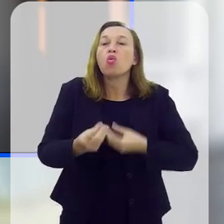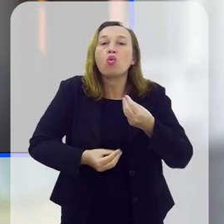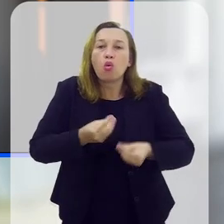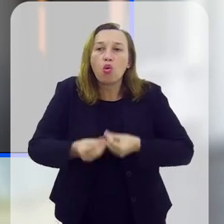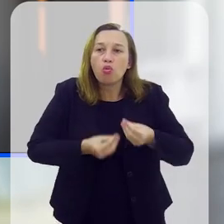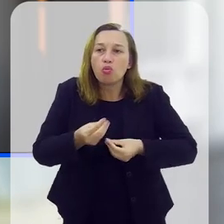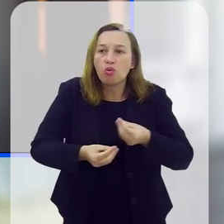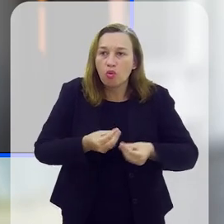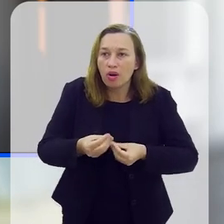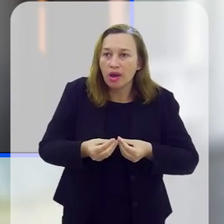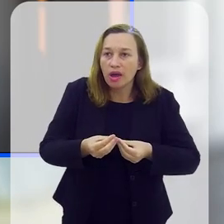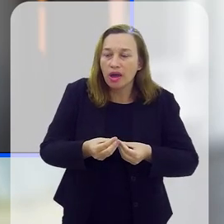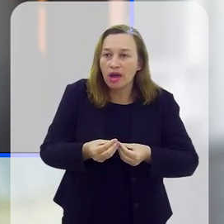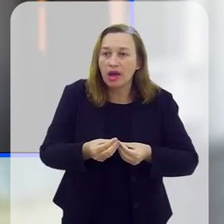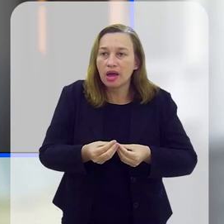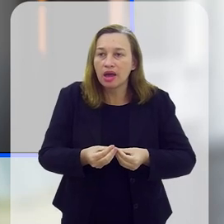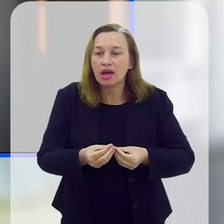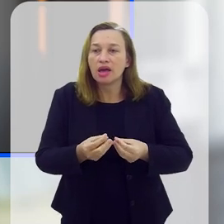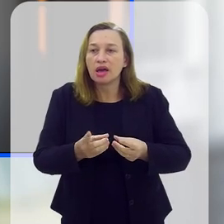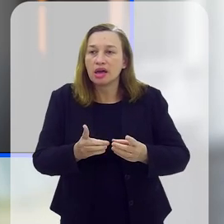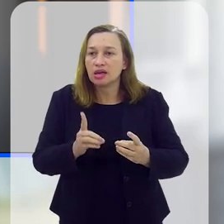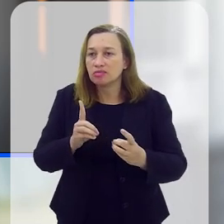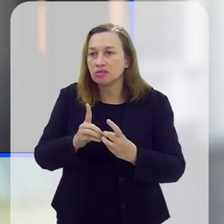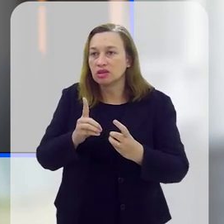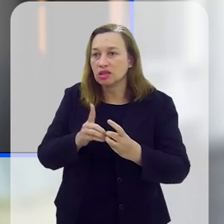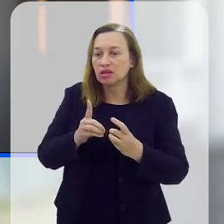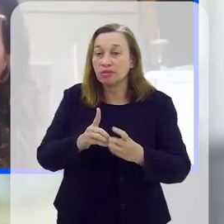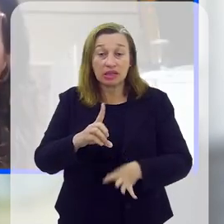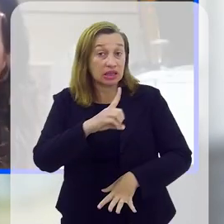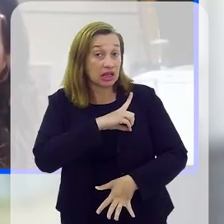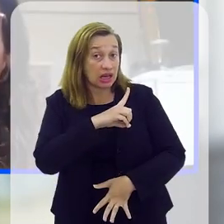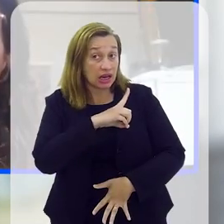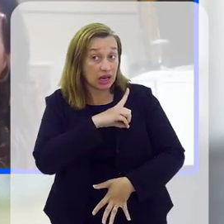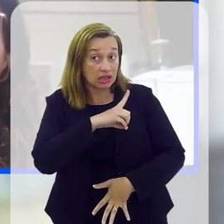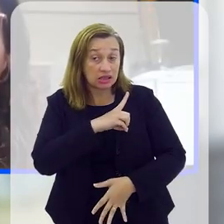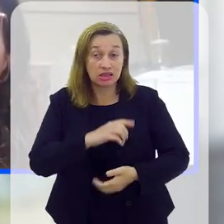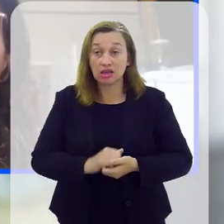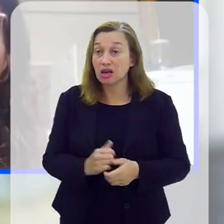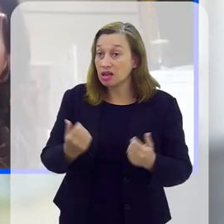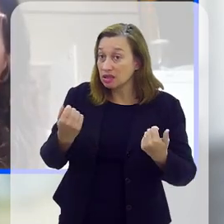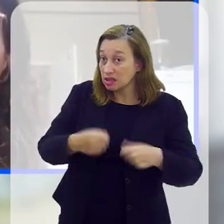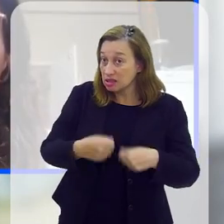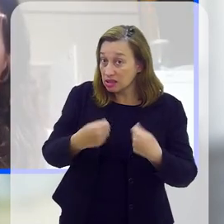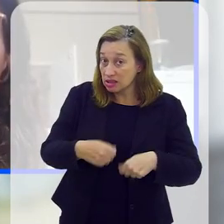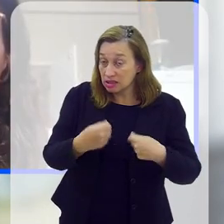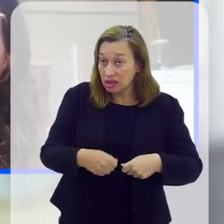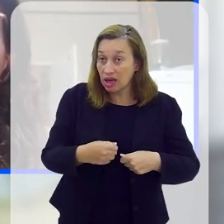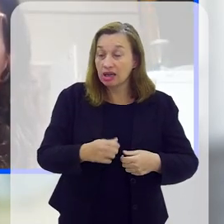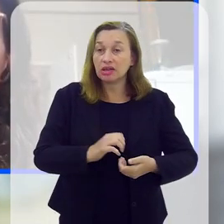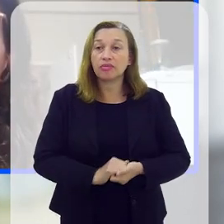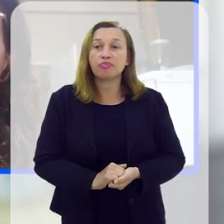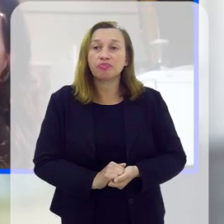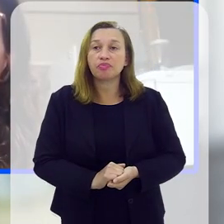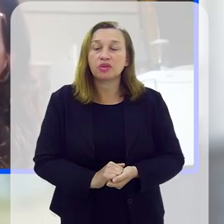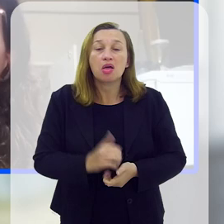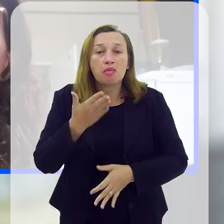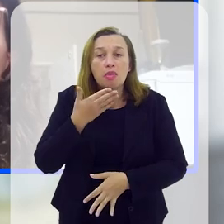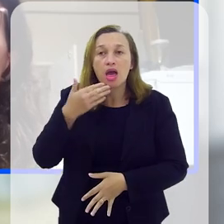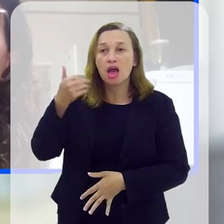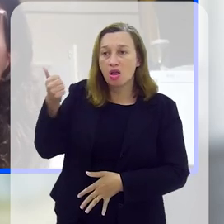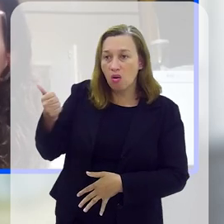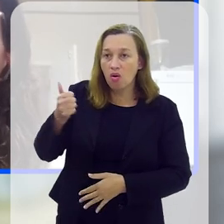atendimento na delegacia especializada, até para que a mulher possa saber que quando ela necessitar, ela vai ter um atendimento